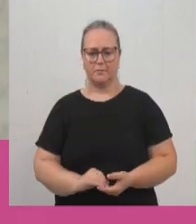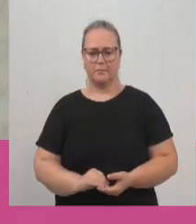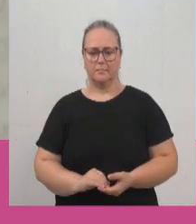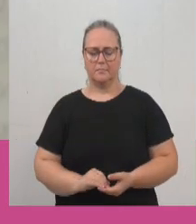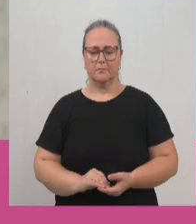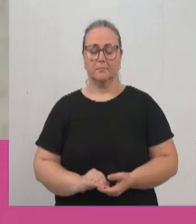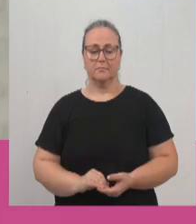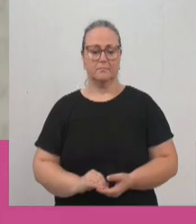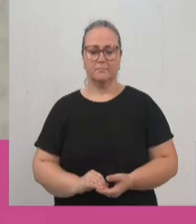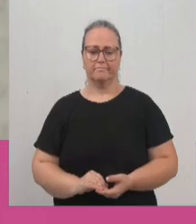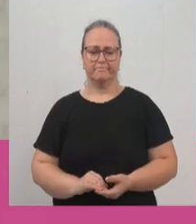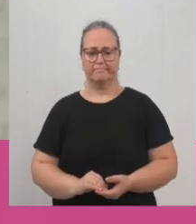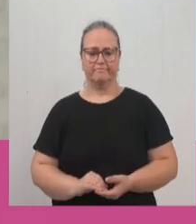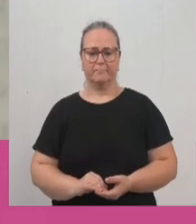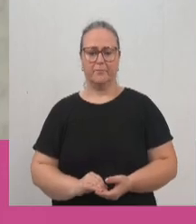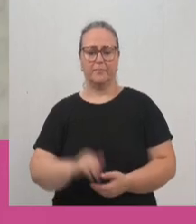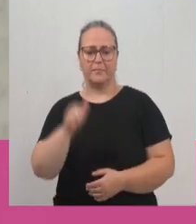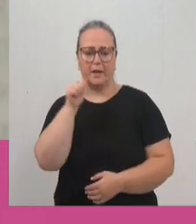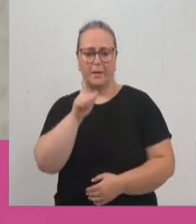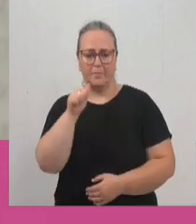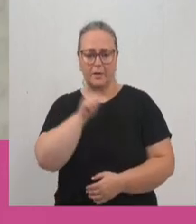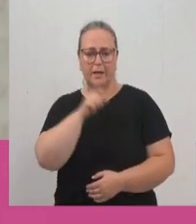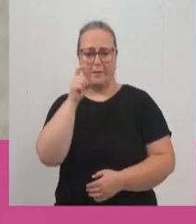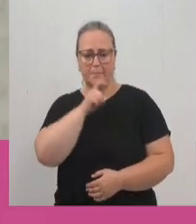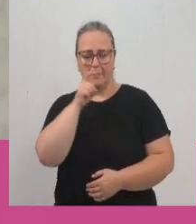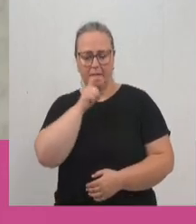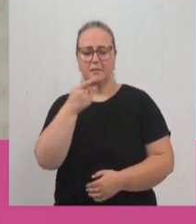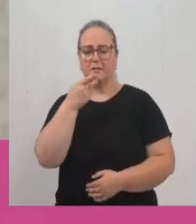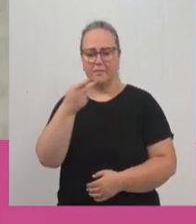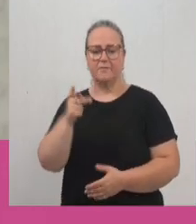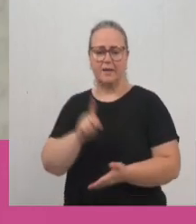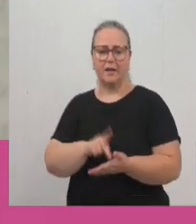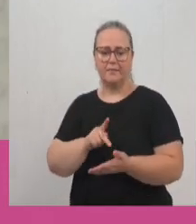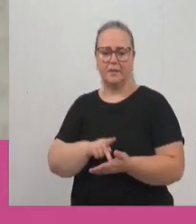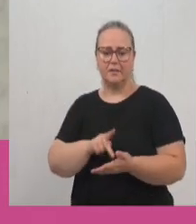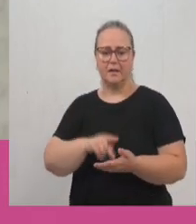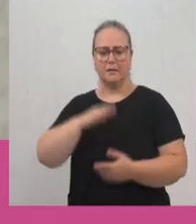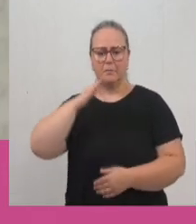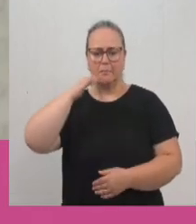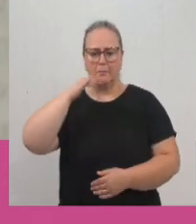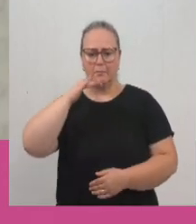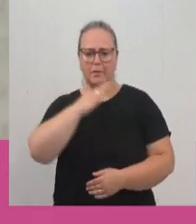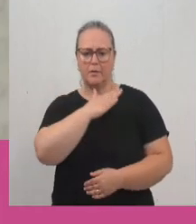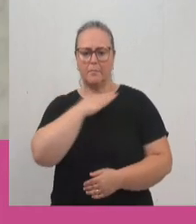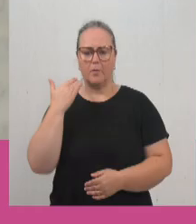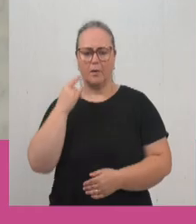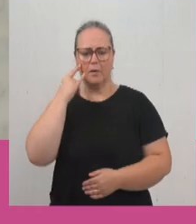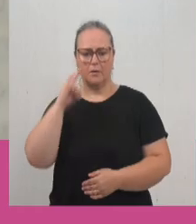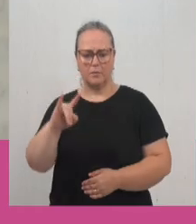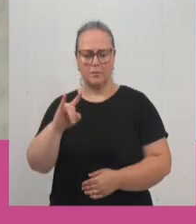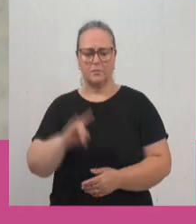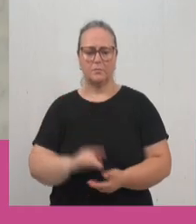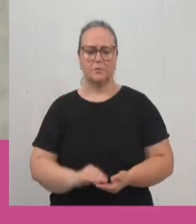na verdade, nenhuma dela, né? Há mulheres que, quando mentem, dizem a verdade. A língua é a última coisa que morre em uma mulher.